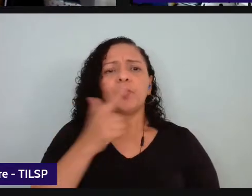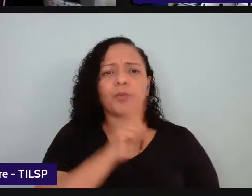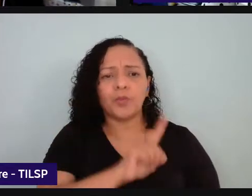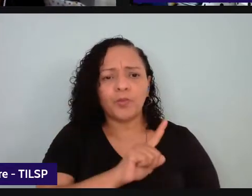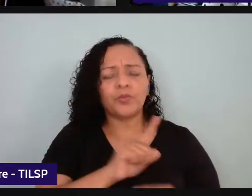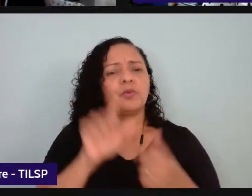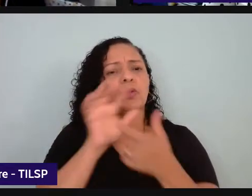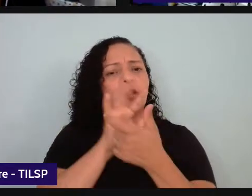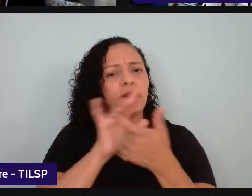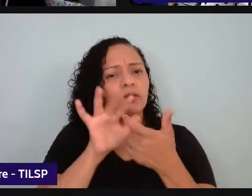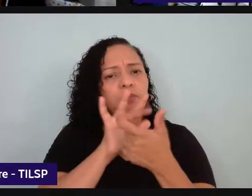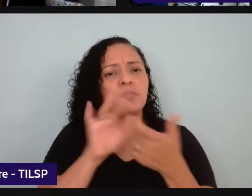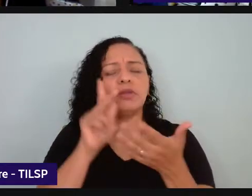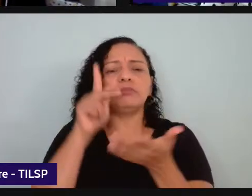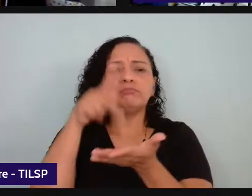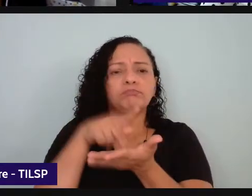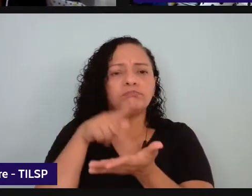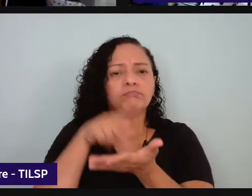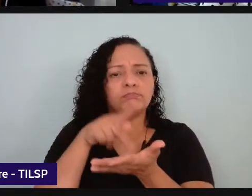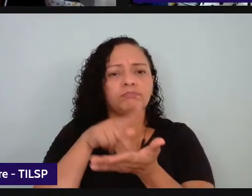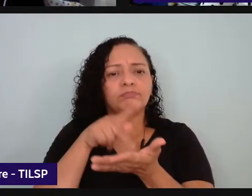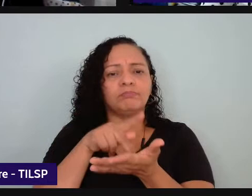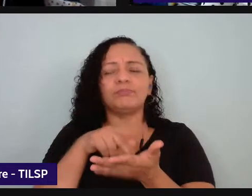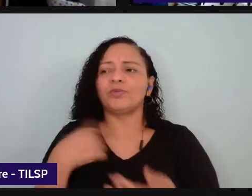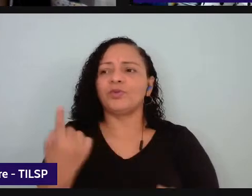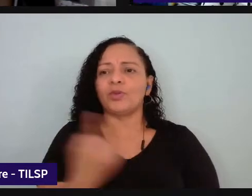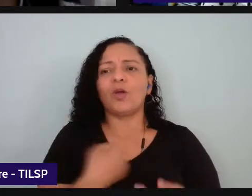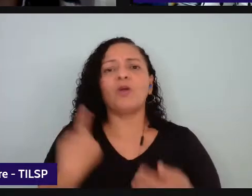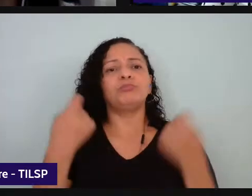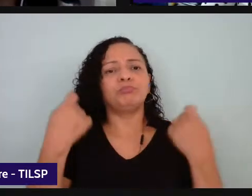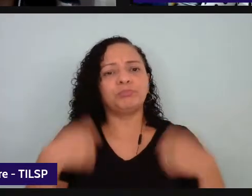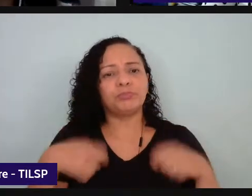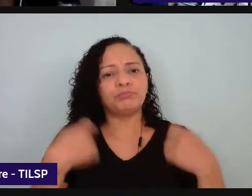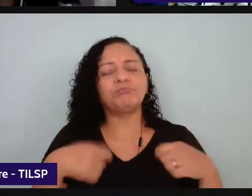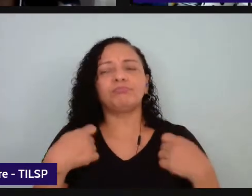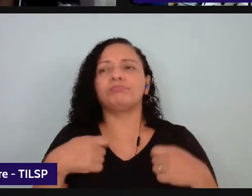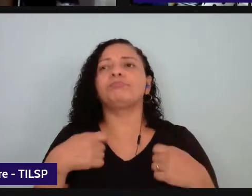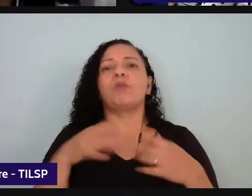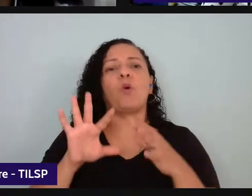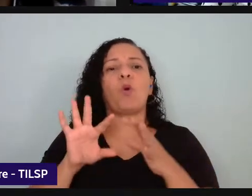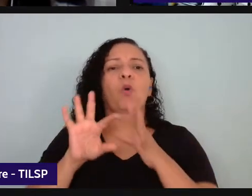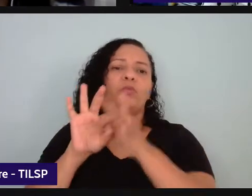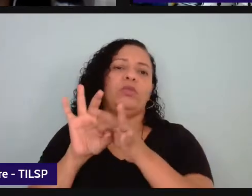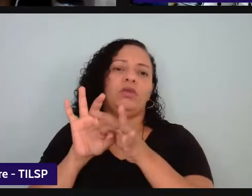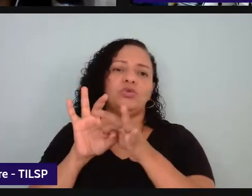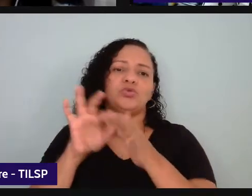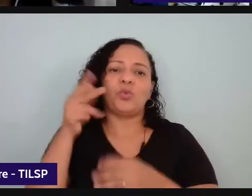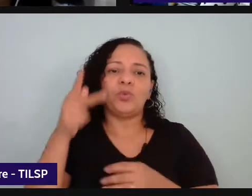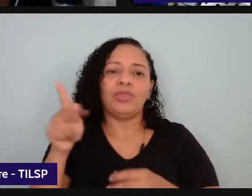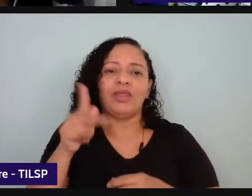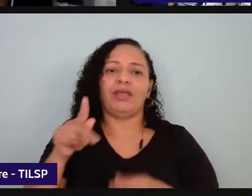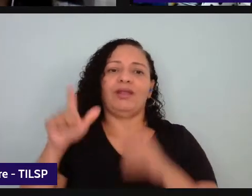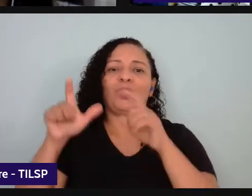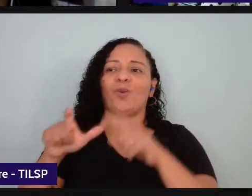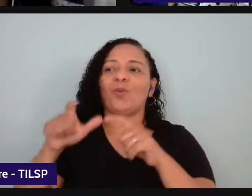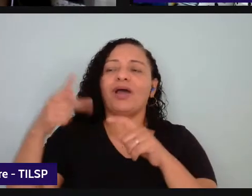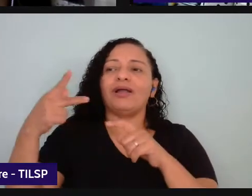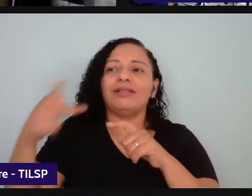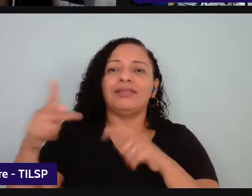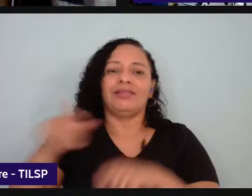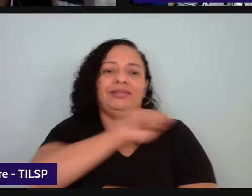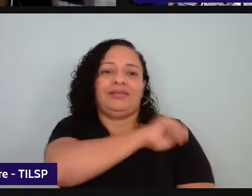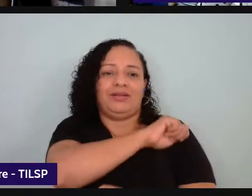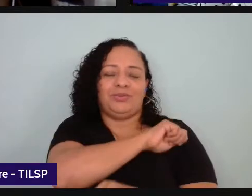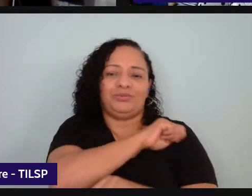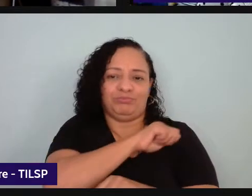ideológico a gente precisa trazer esse contexto sociocultural para as nossas atividades trazer essa